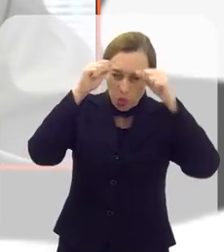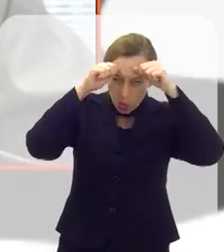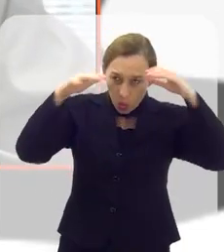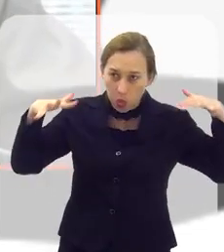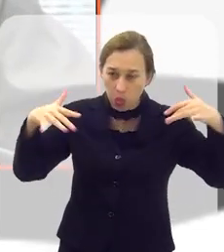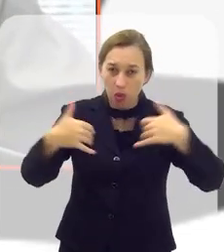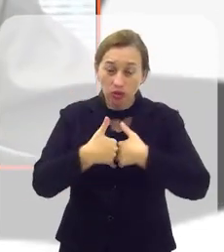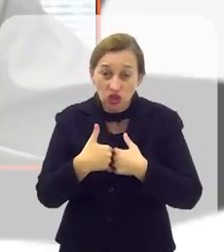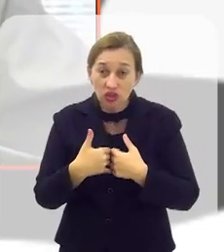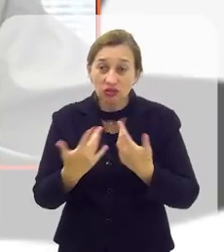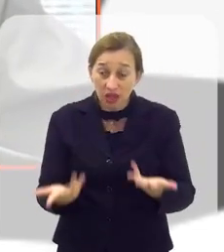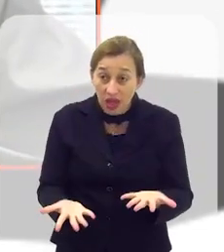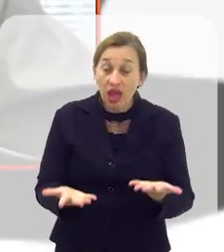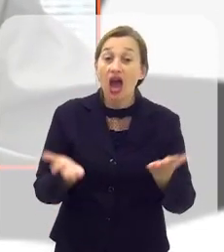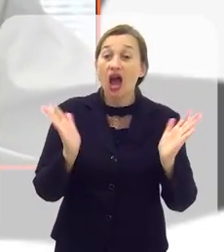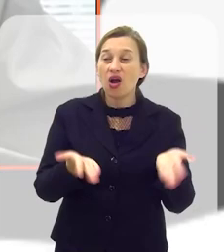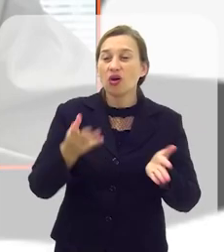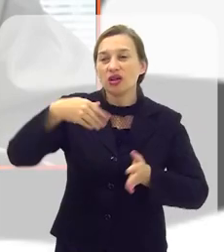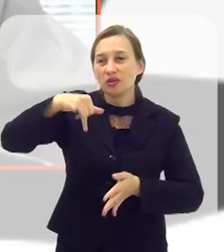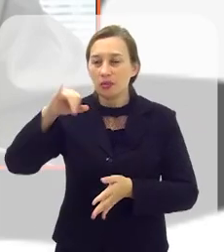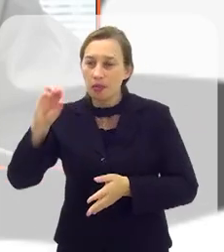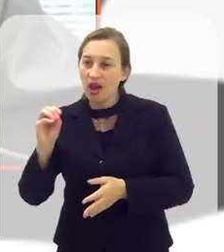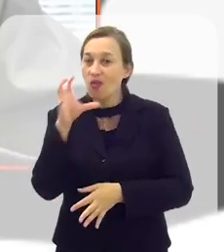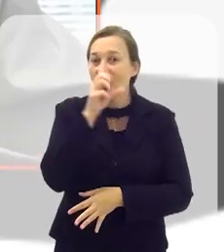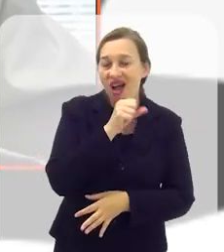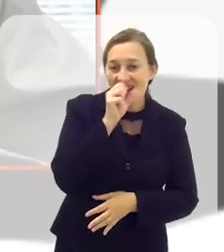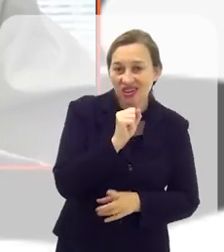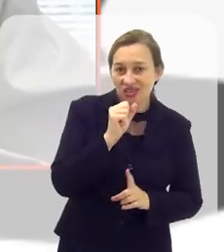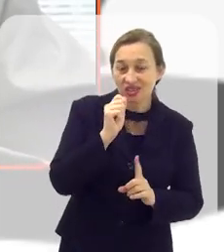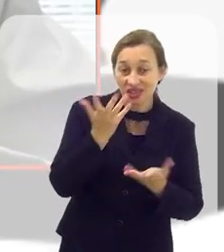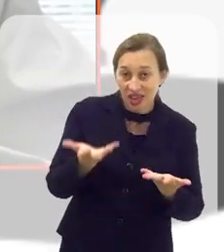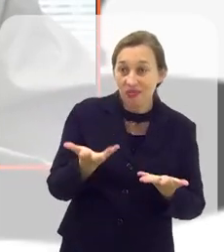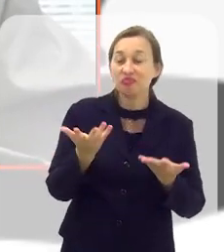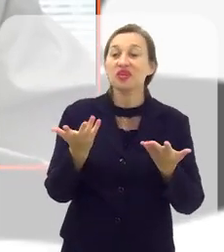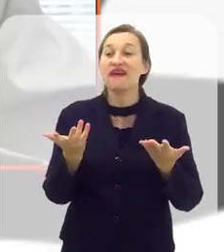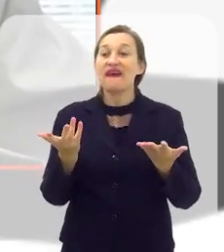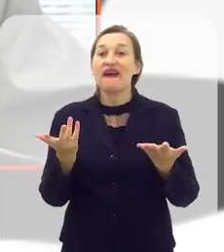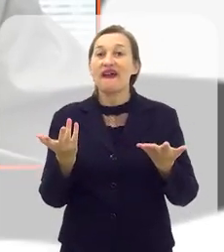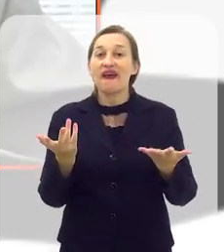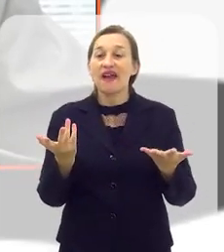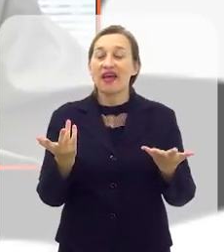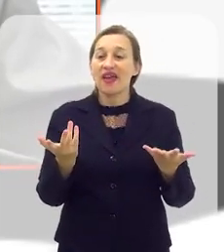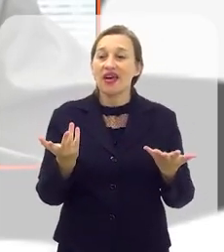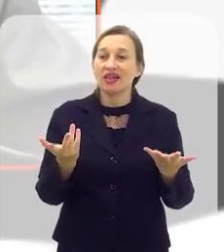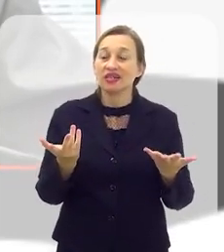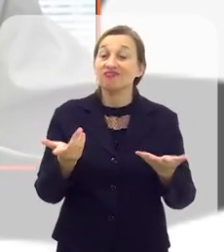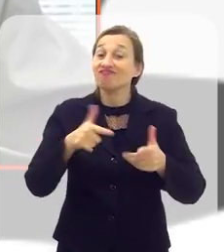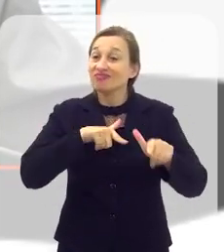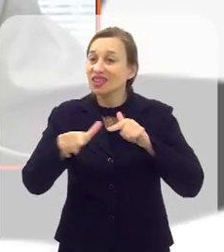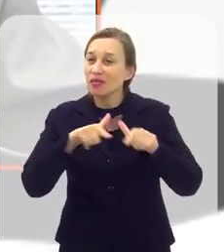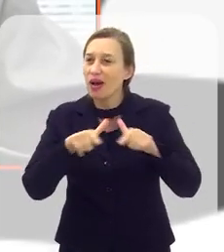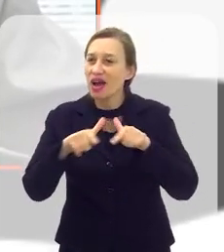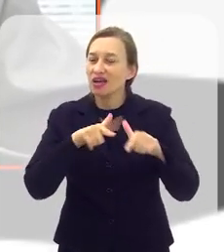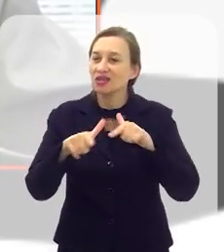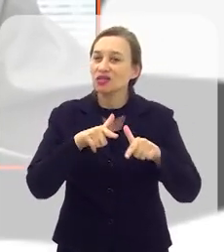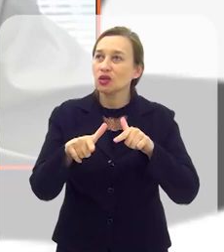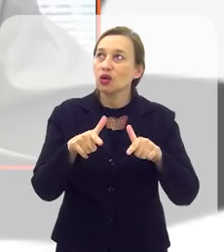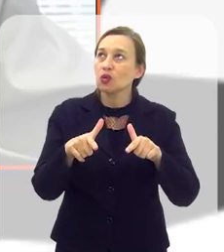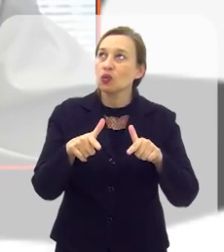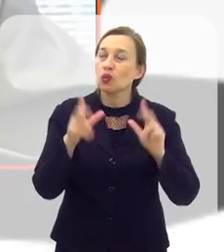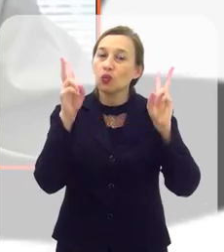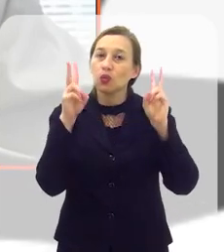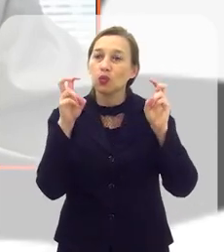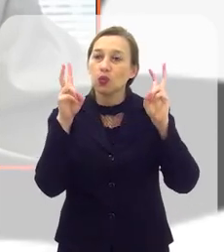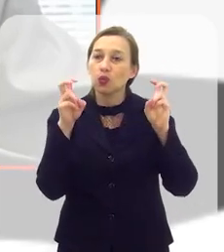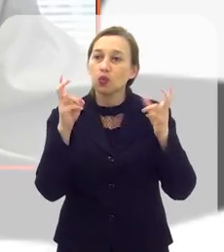autismo, né? Nós estamos agora no meio do Maio Laranja, onde a gente trabalha a